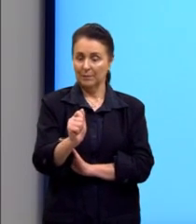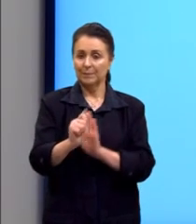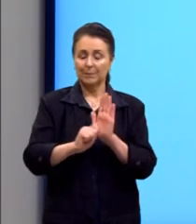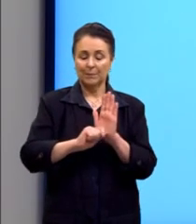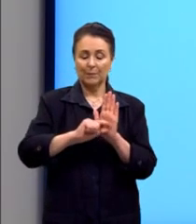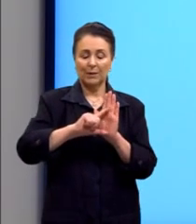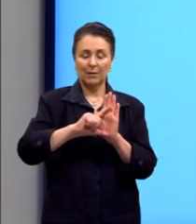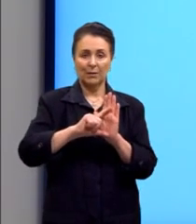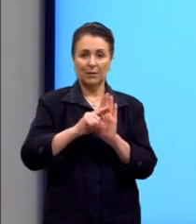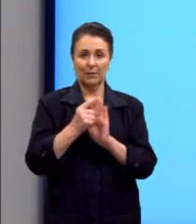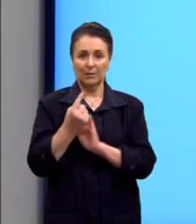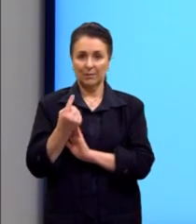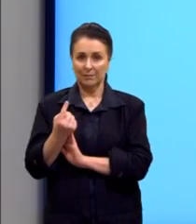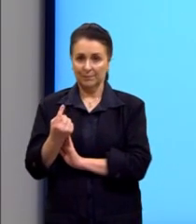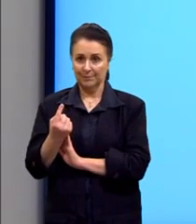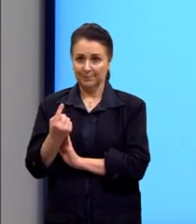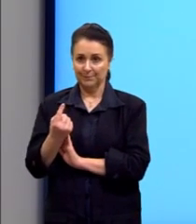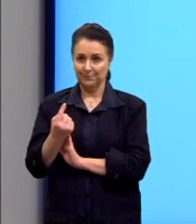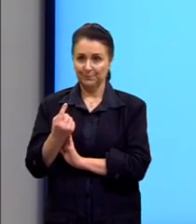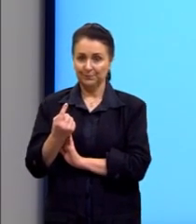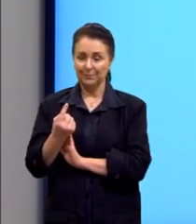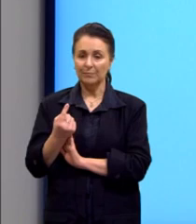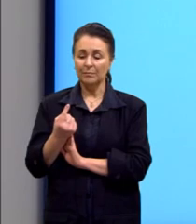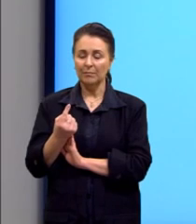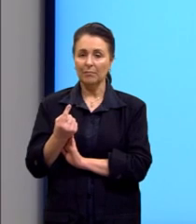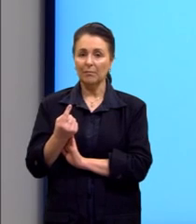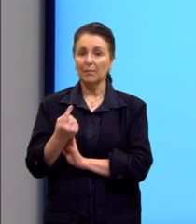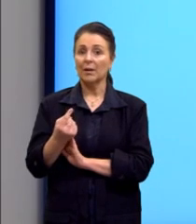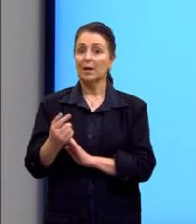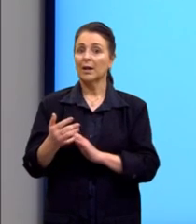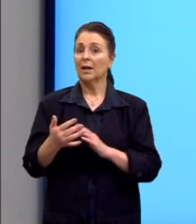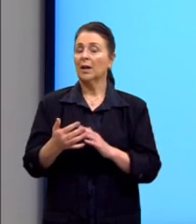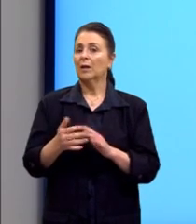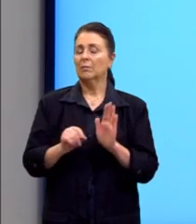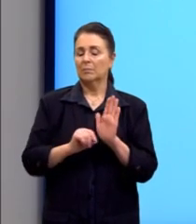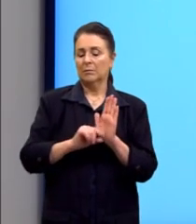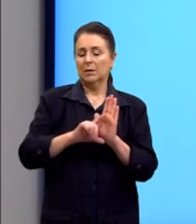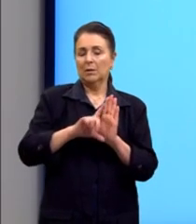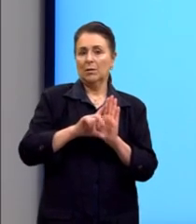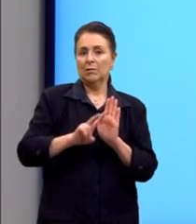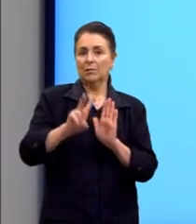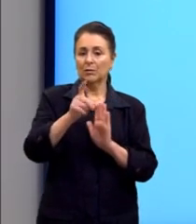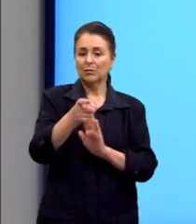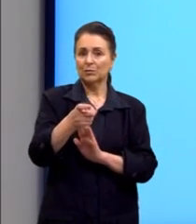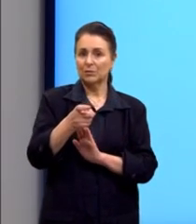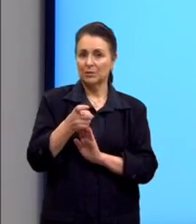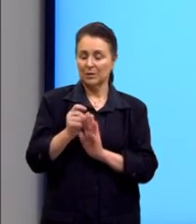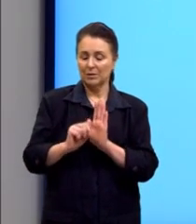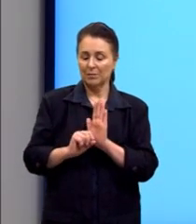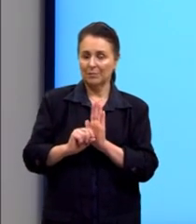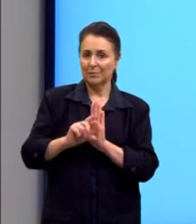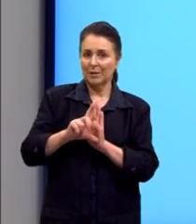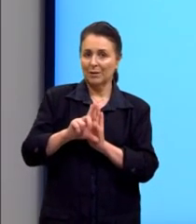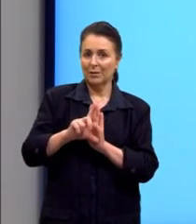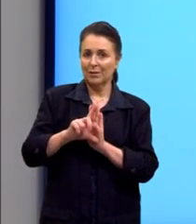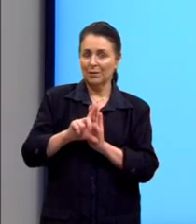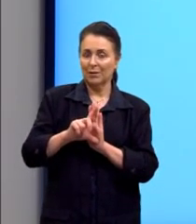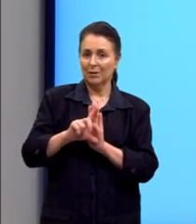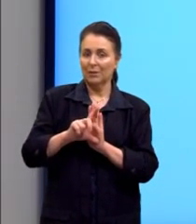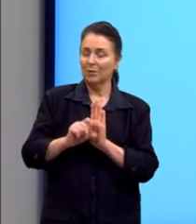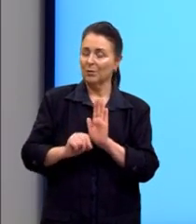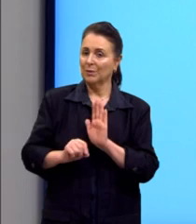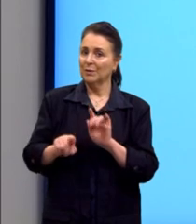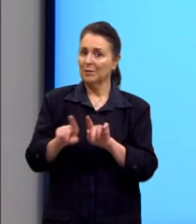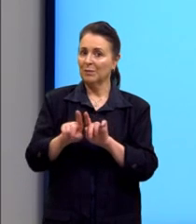ser maior do que 1. Nesse caso, então, quanto maior o valor de x, maior vai ser o valor de x,